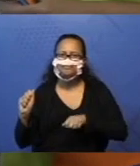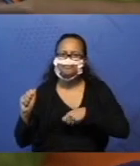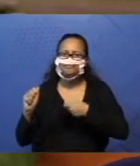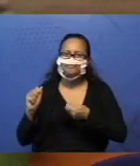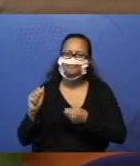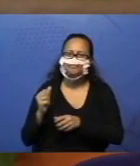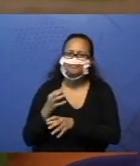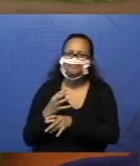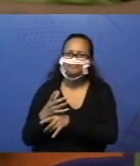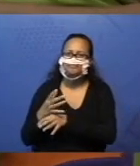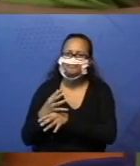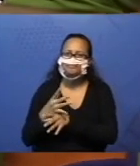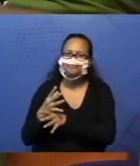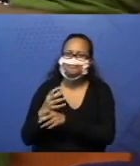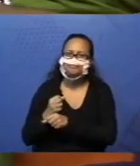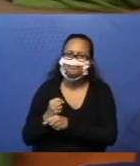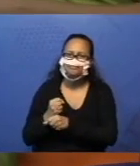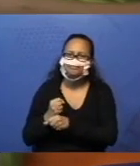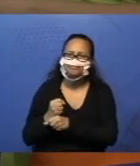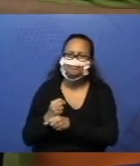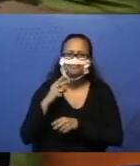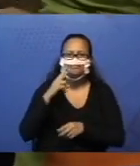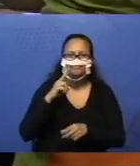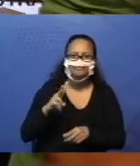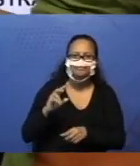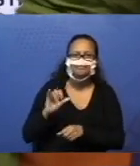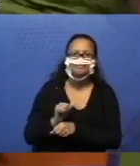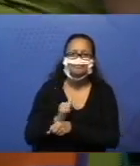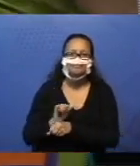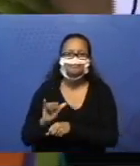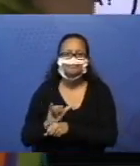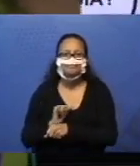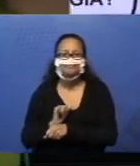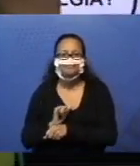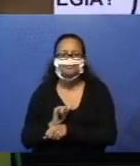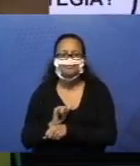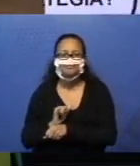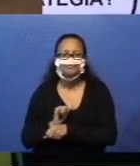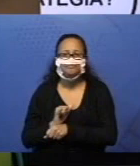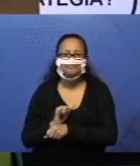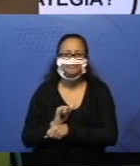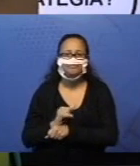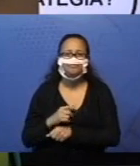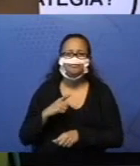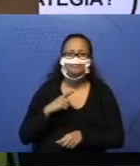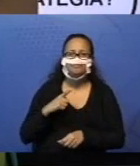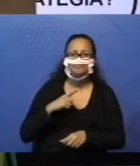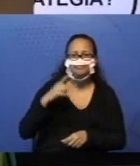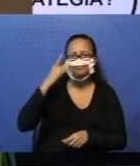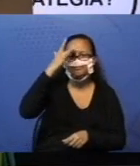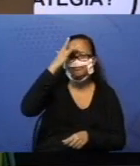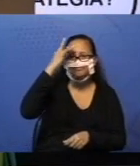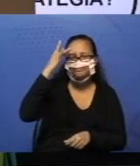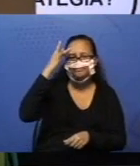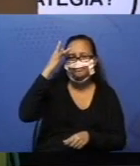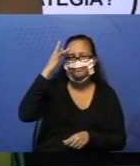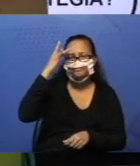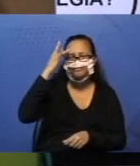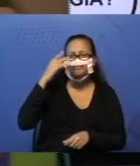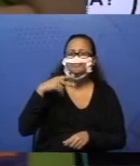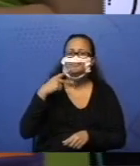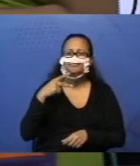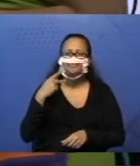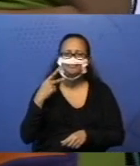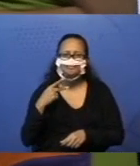Vamos ver a estratégia usada pelo Guilherme. Algumas pessoas costumam dizer que